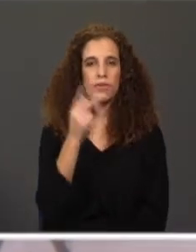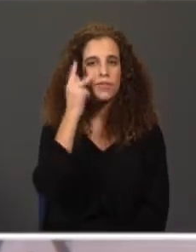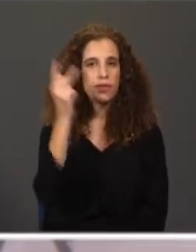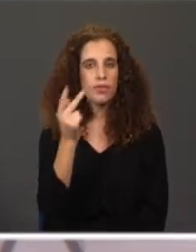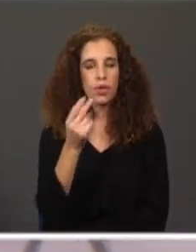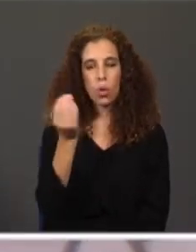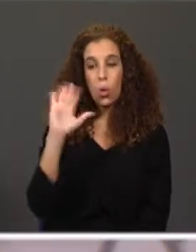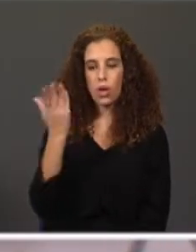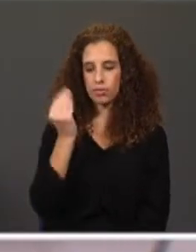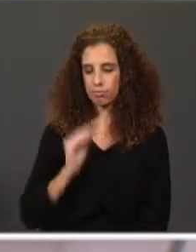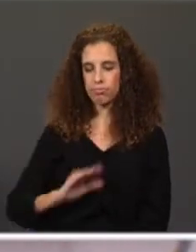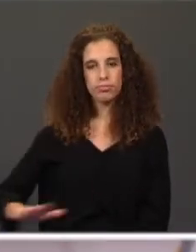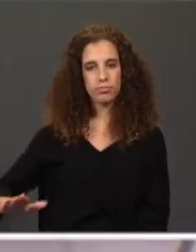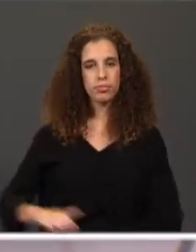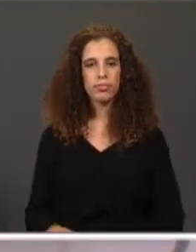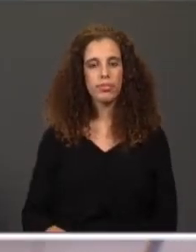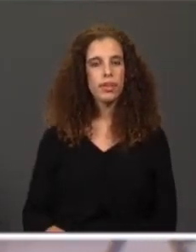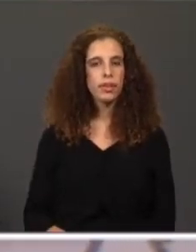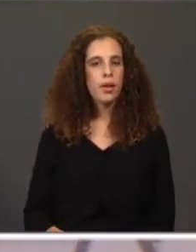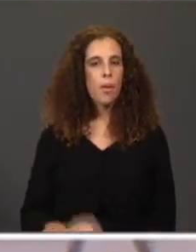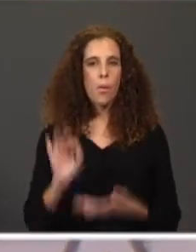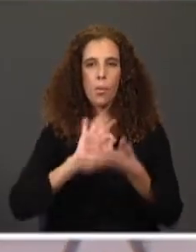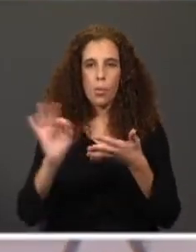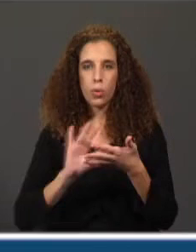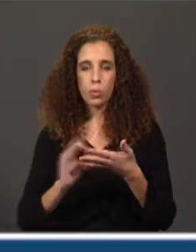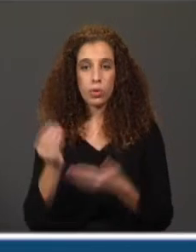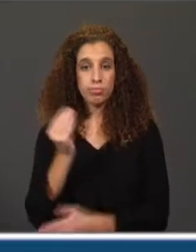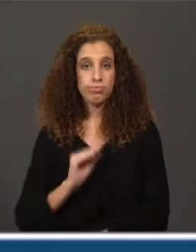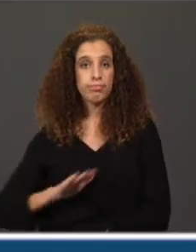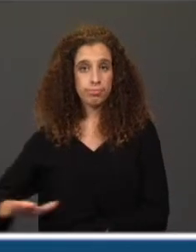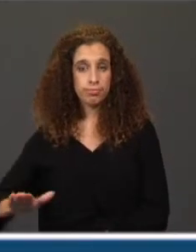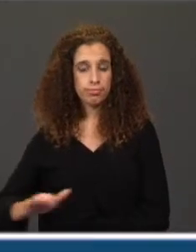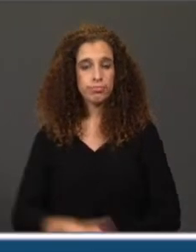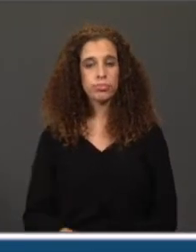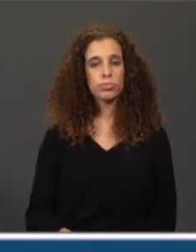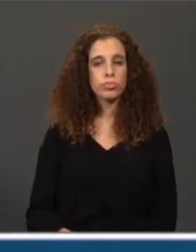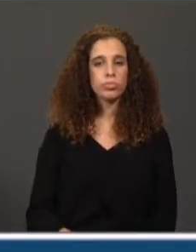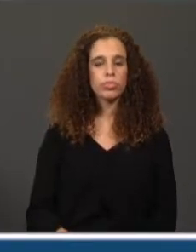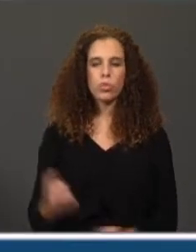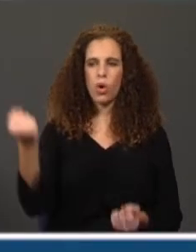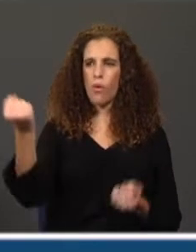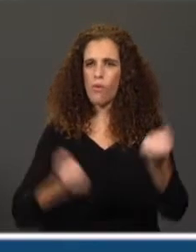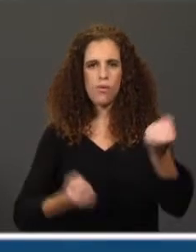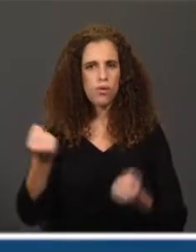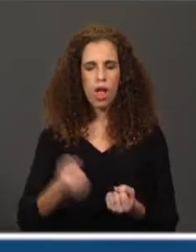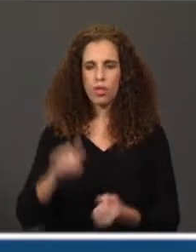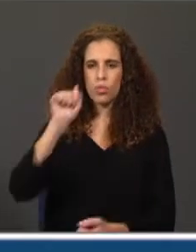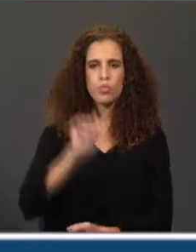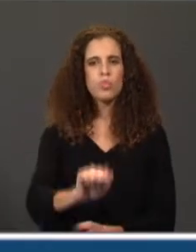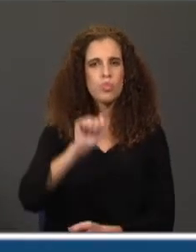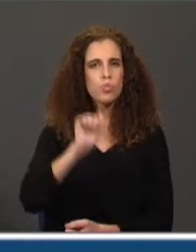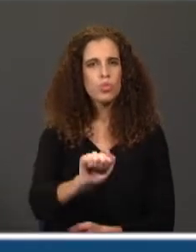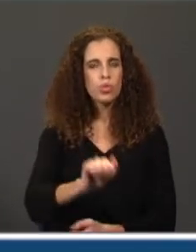quando era criança. Portanto, vai haver pormenores infantis, não é? O volante, a buzina,